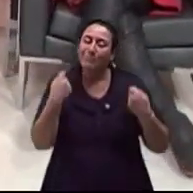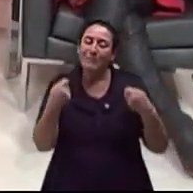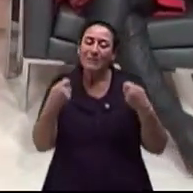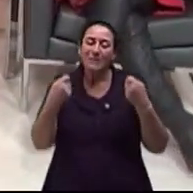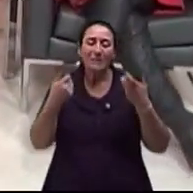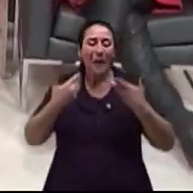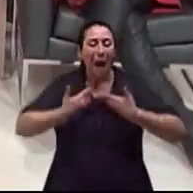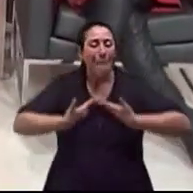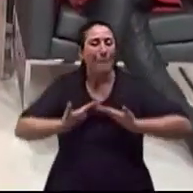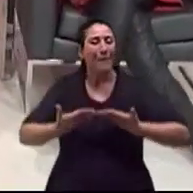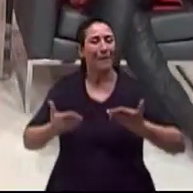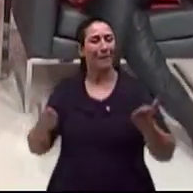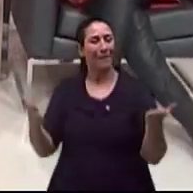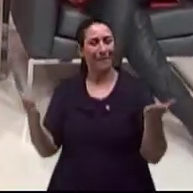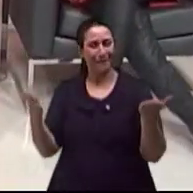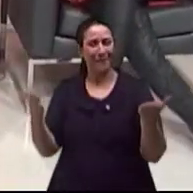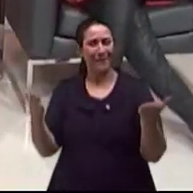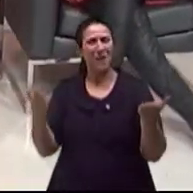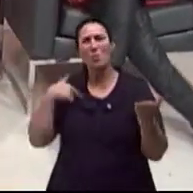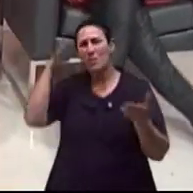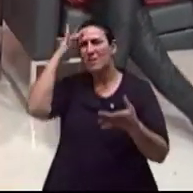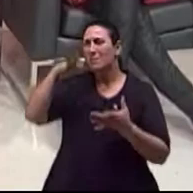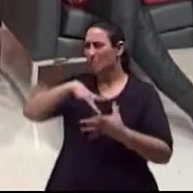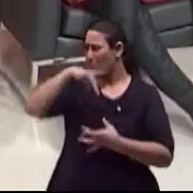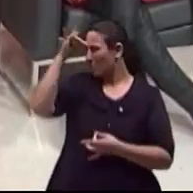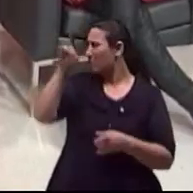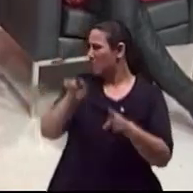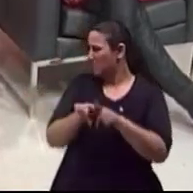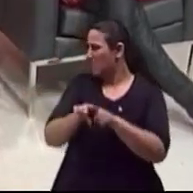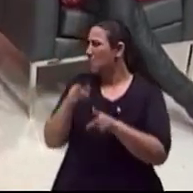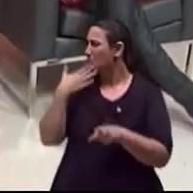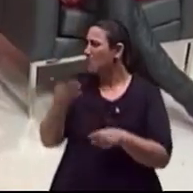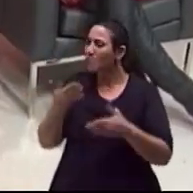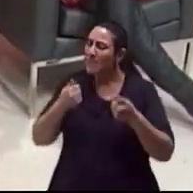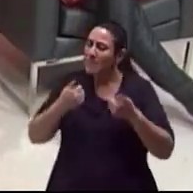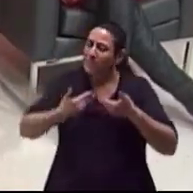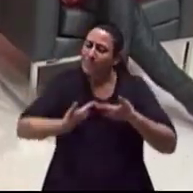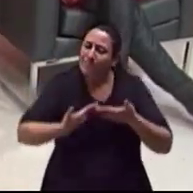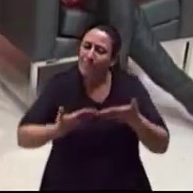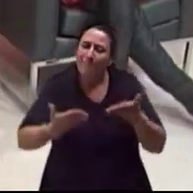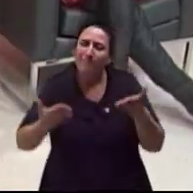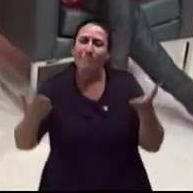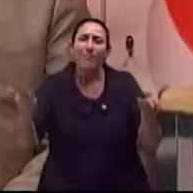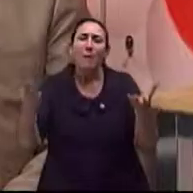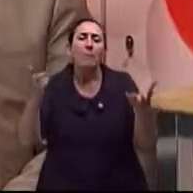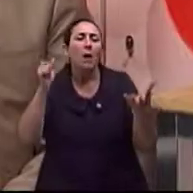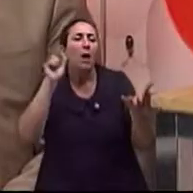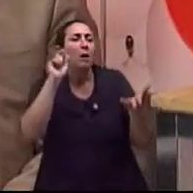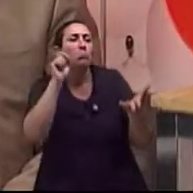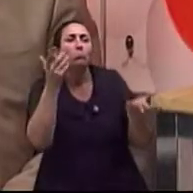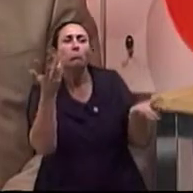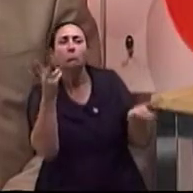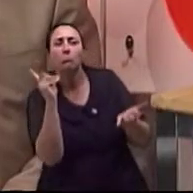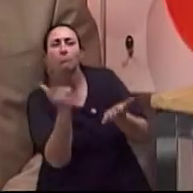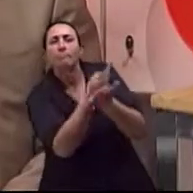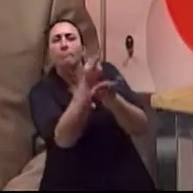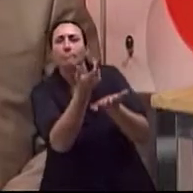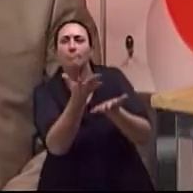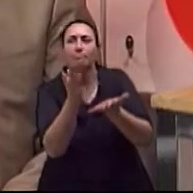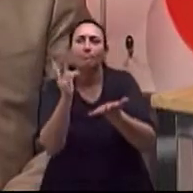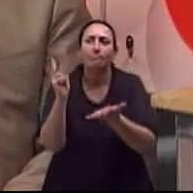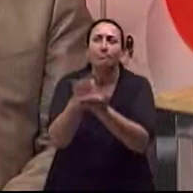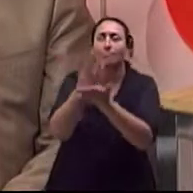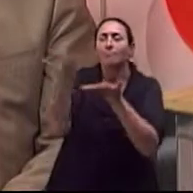Será que a espiritualidade também pede um pouco o espaço para o acaso? Pois é Todas as pessoas tentam dizer que todas as